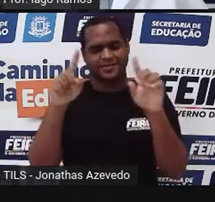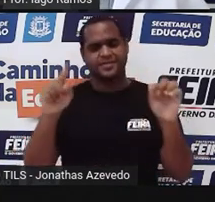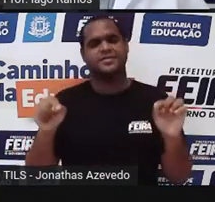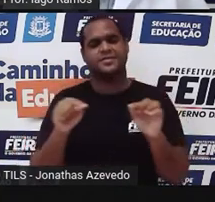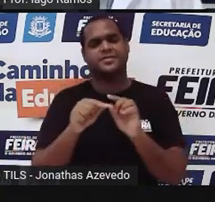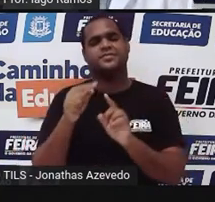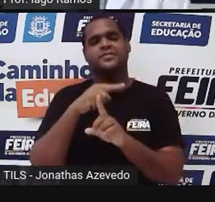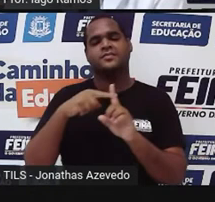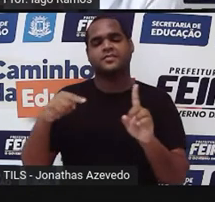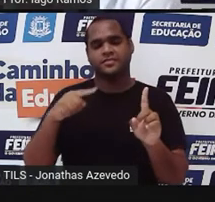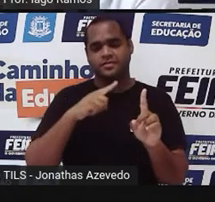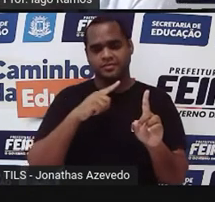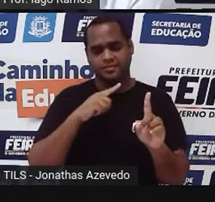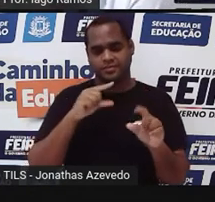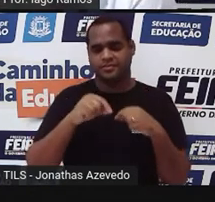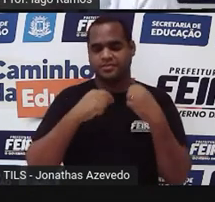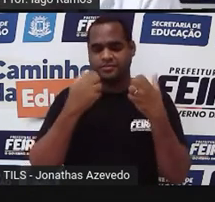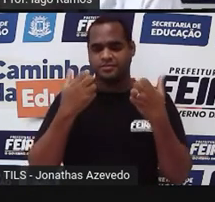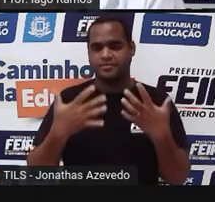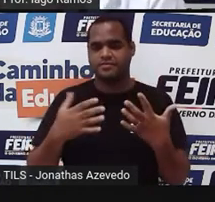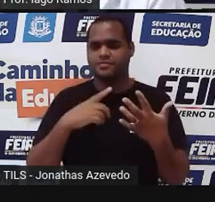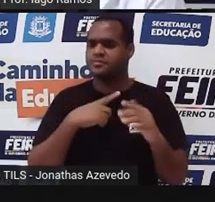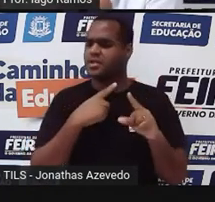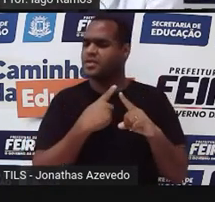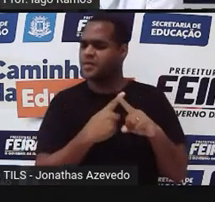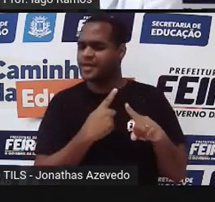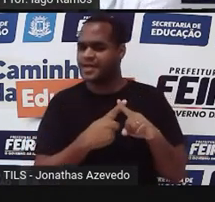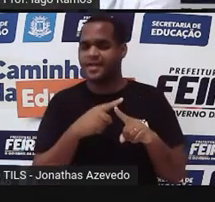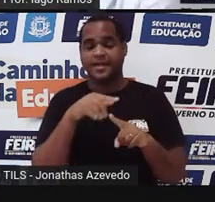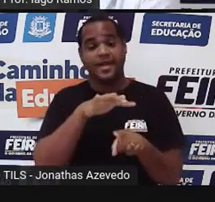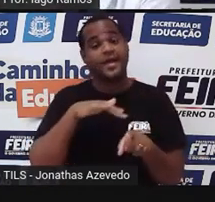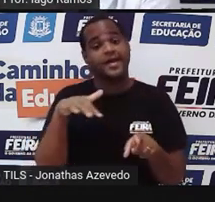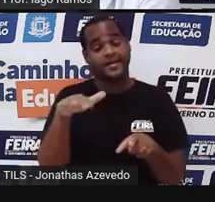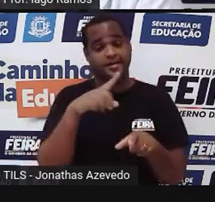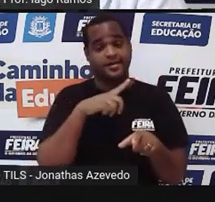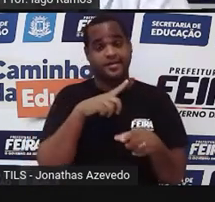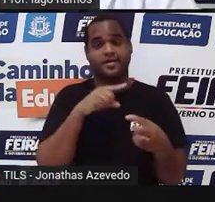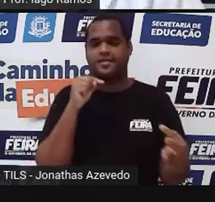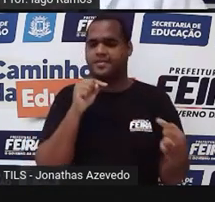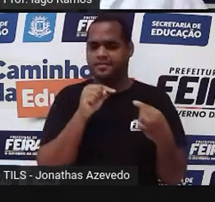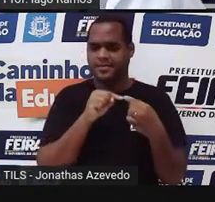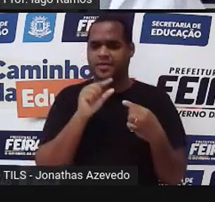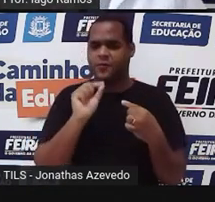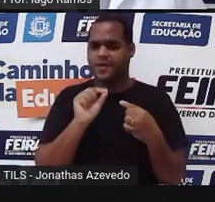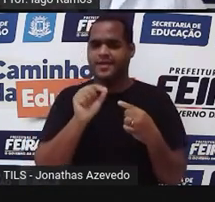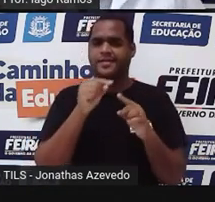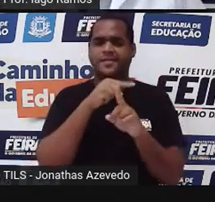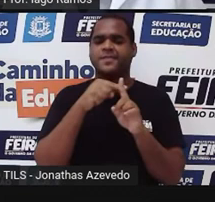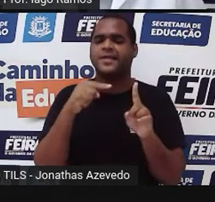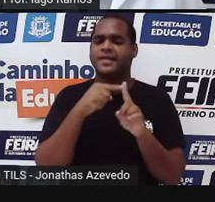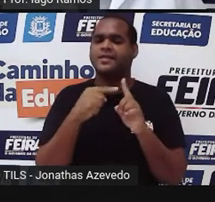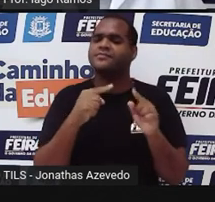Mas por que que a área do losango está sendo metade